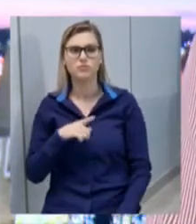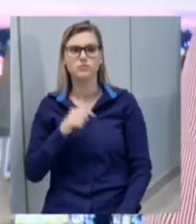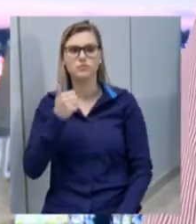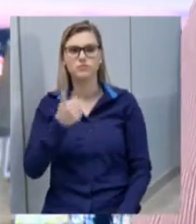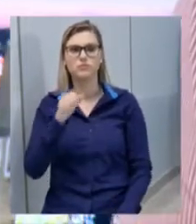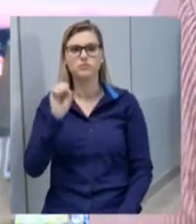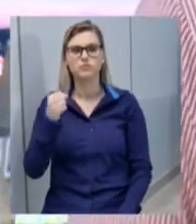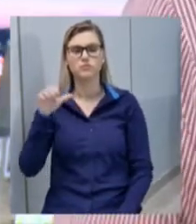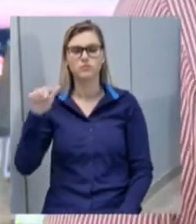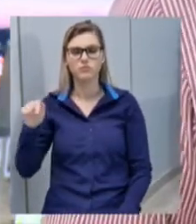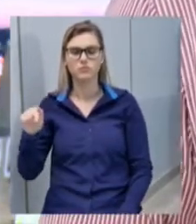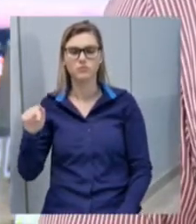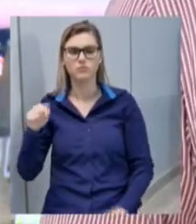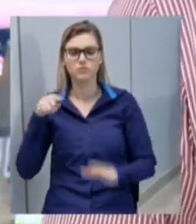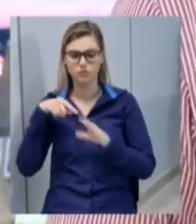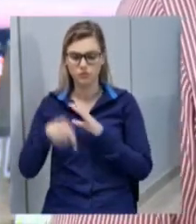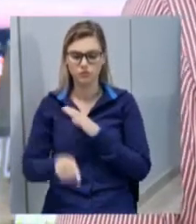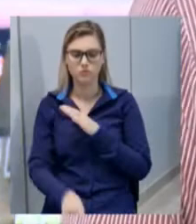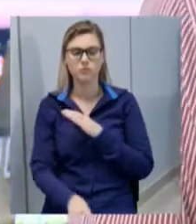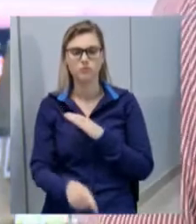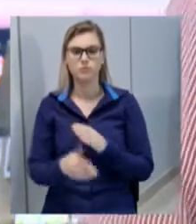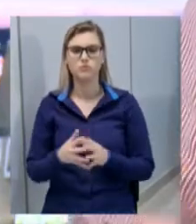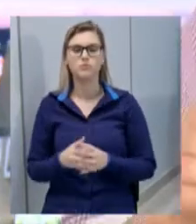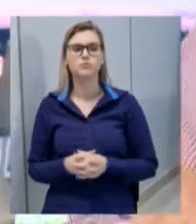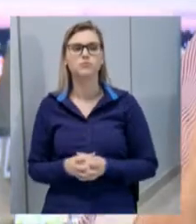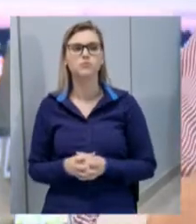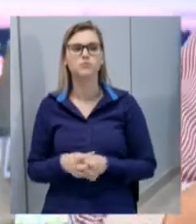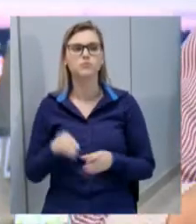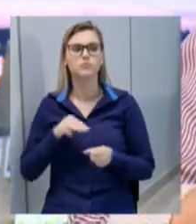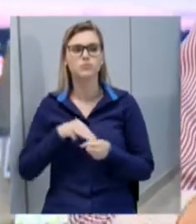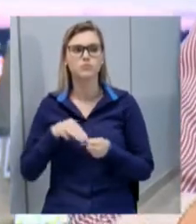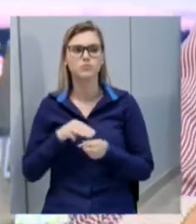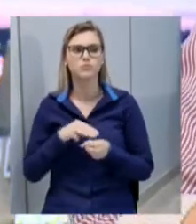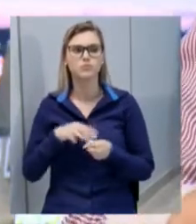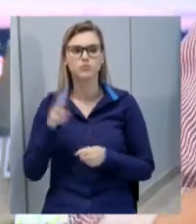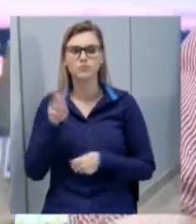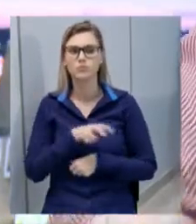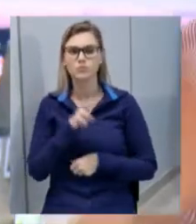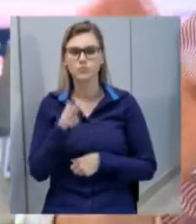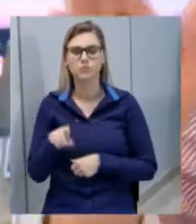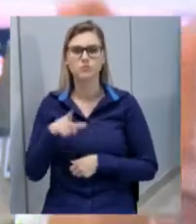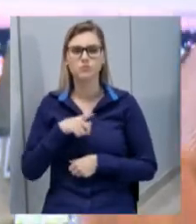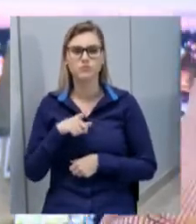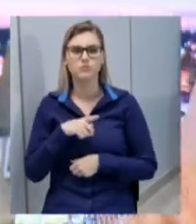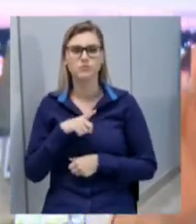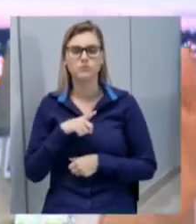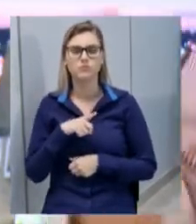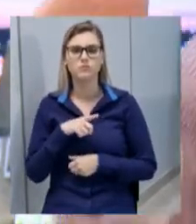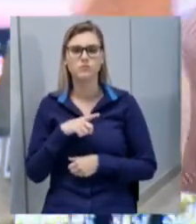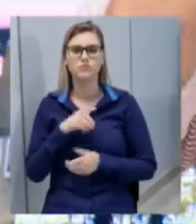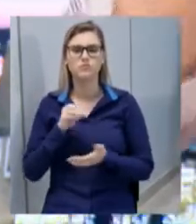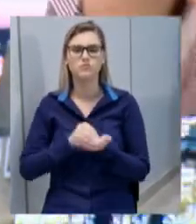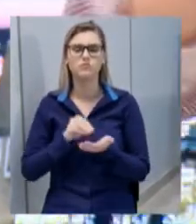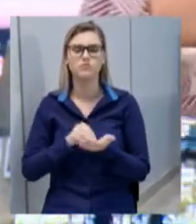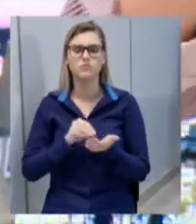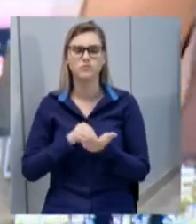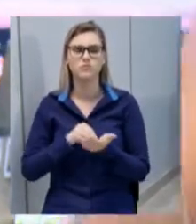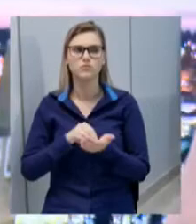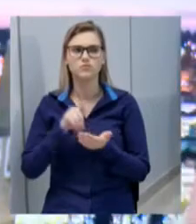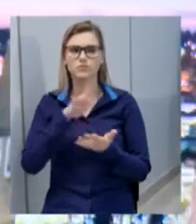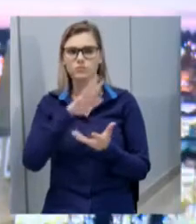187 postos abertos. O município de Xancherê tem uma falha geológica que fica